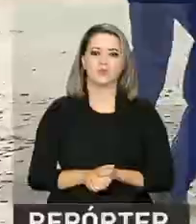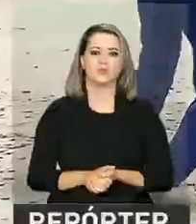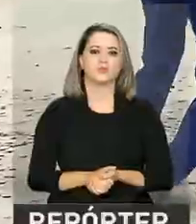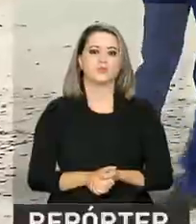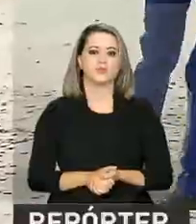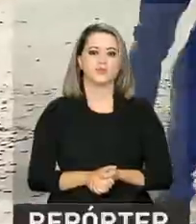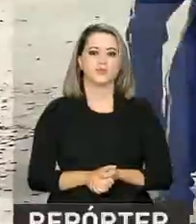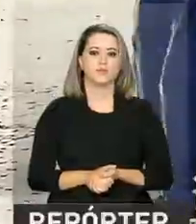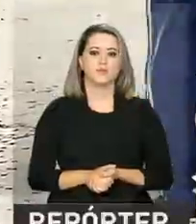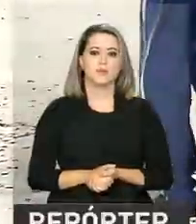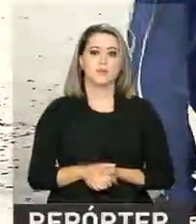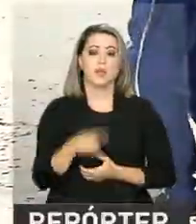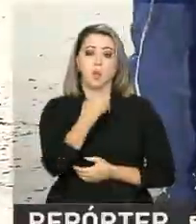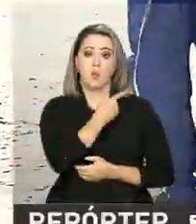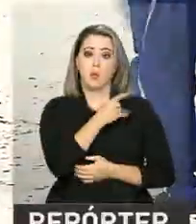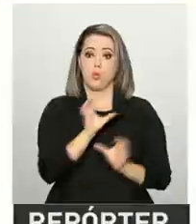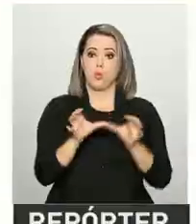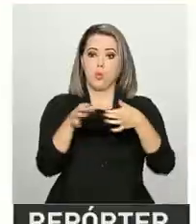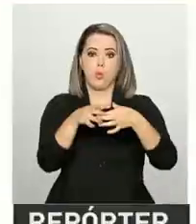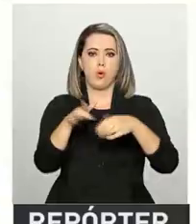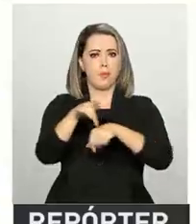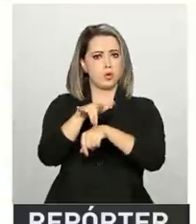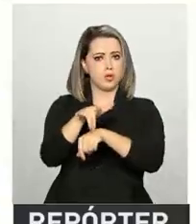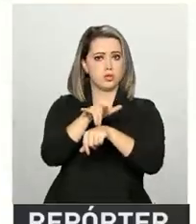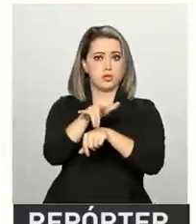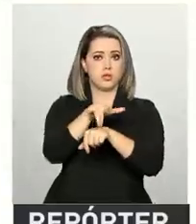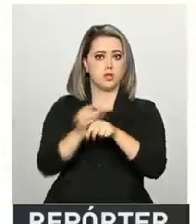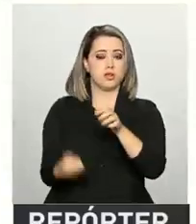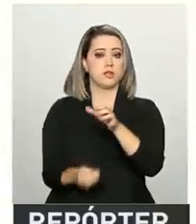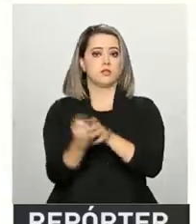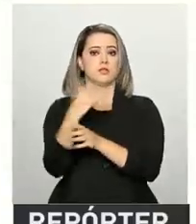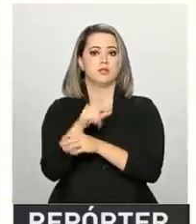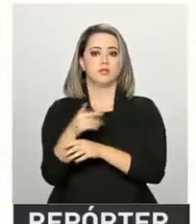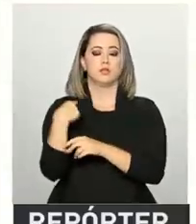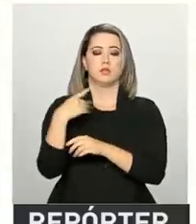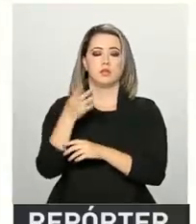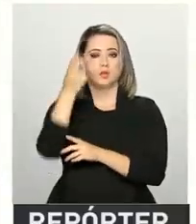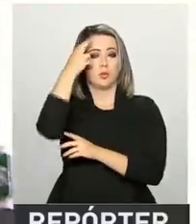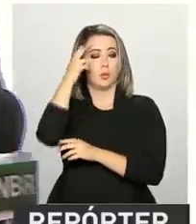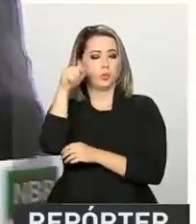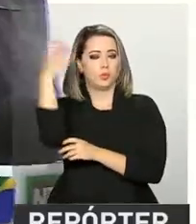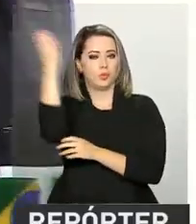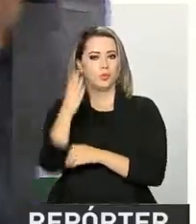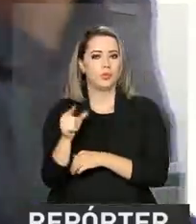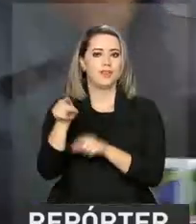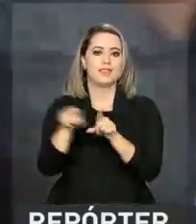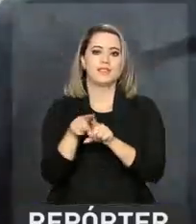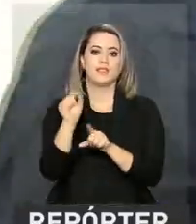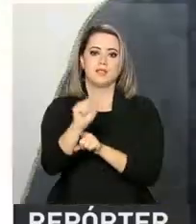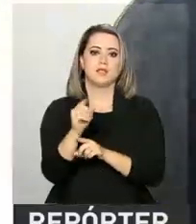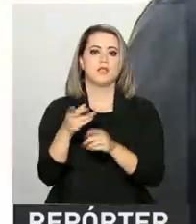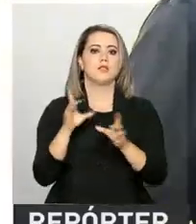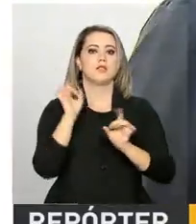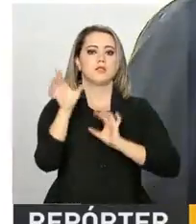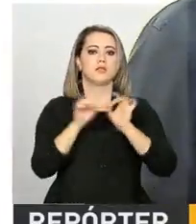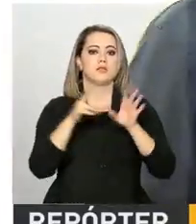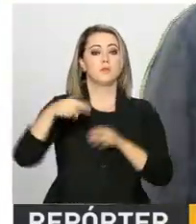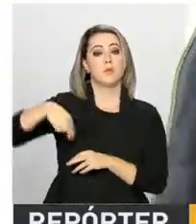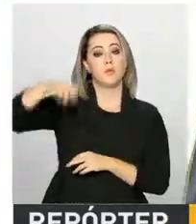As quadrilhas mantêm viva a memória do folclore e da cultura brasileira, especialmente a nordestina.